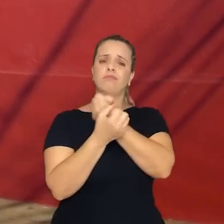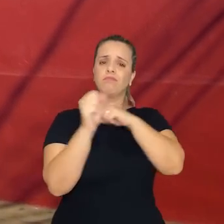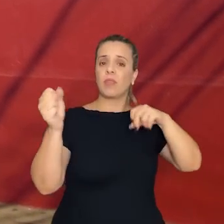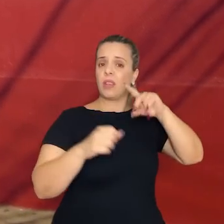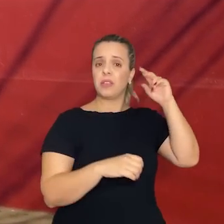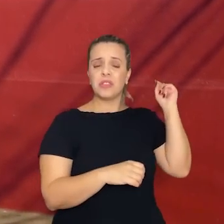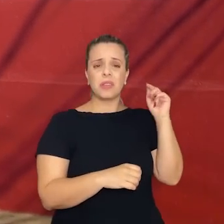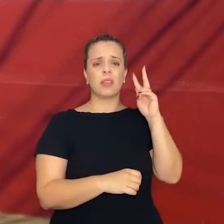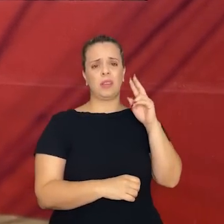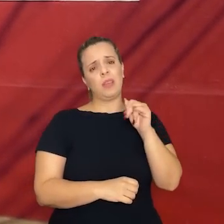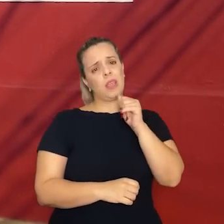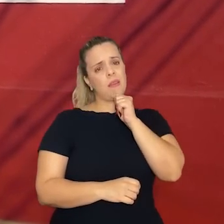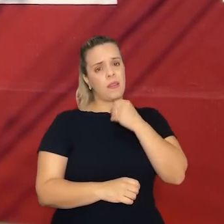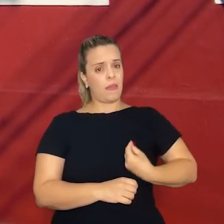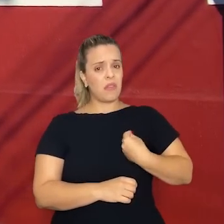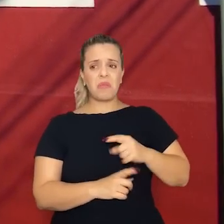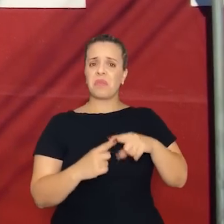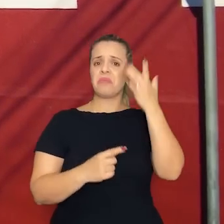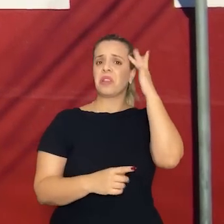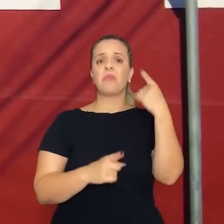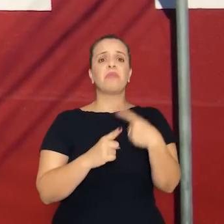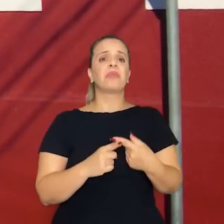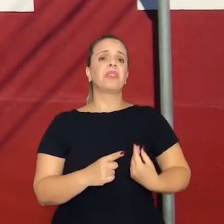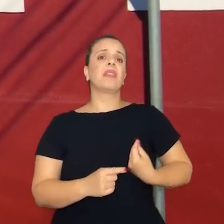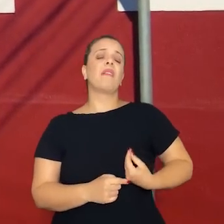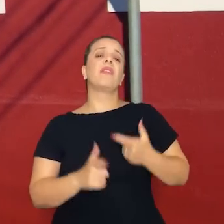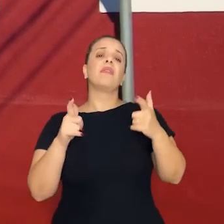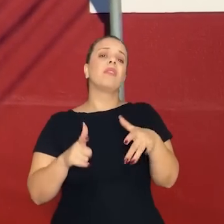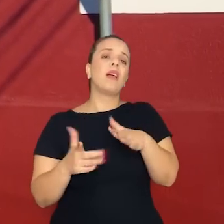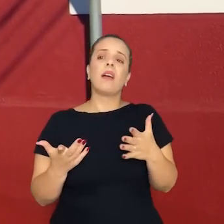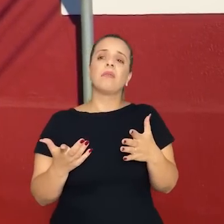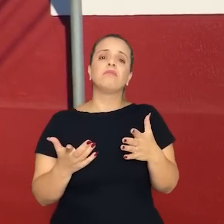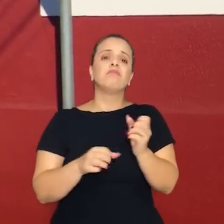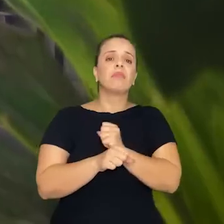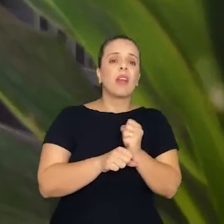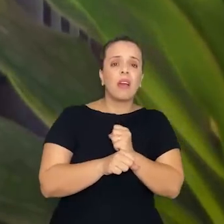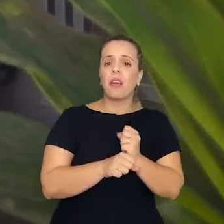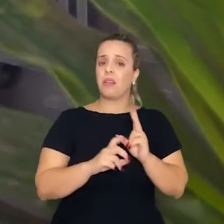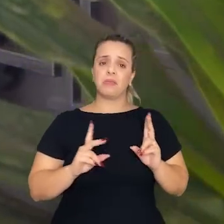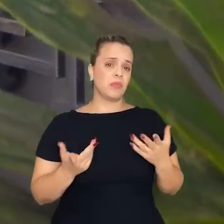mas ninguém sabe o que é, por que ele existe, de que período ele é, e etc.